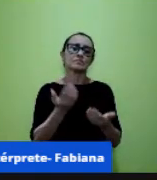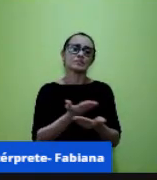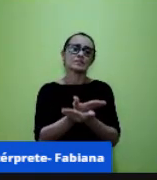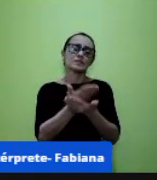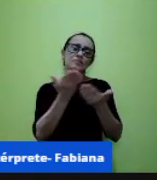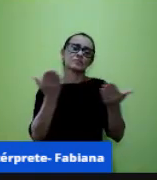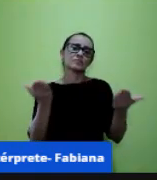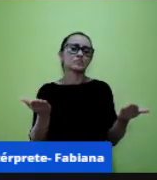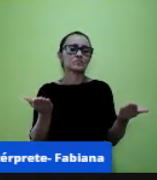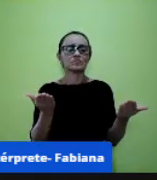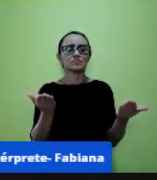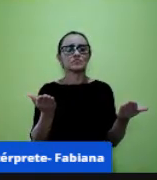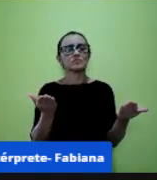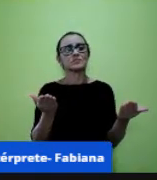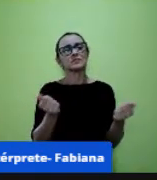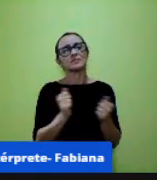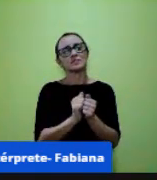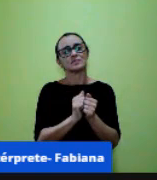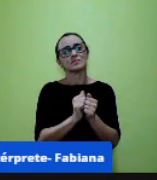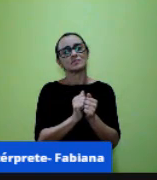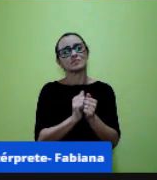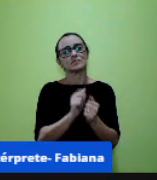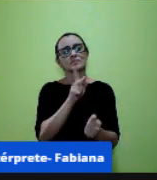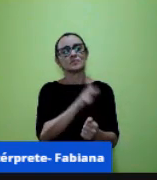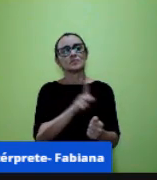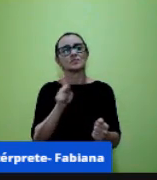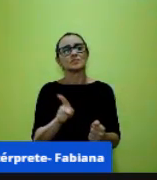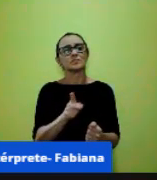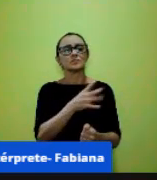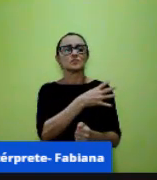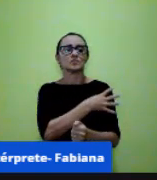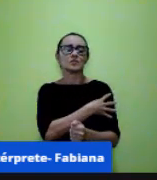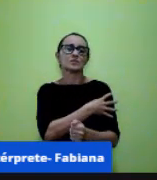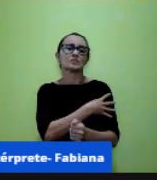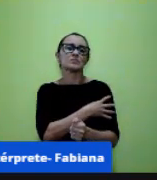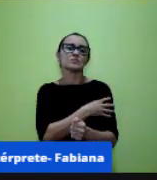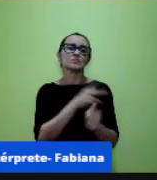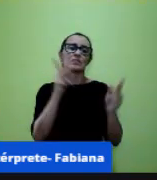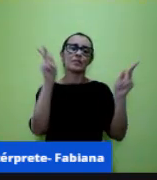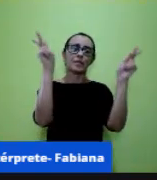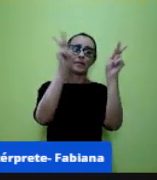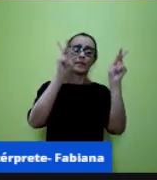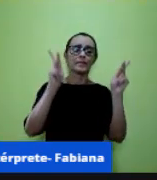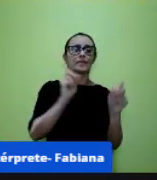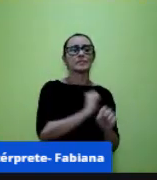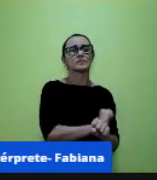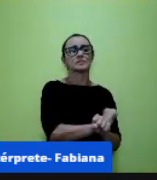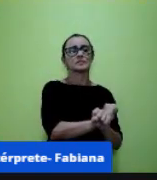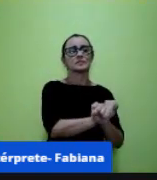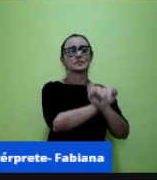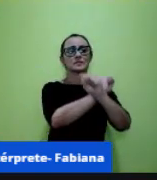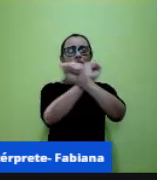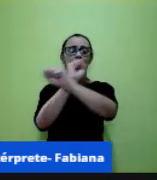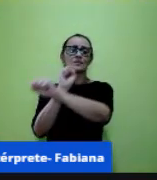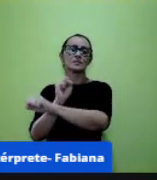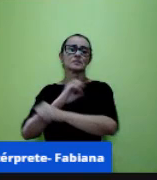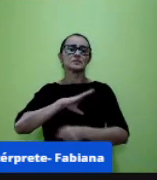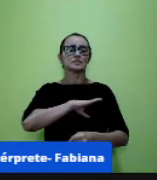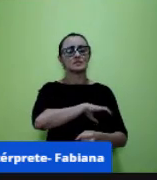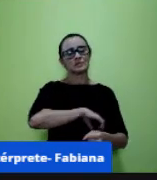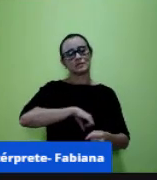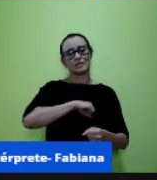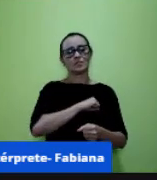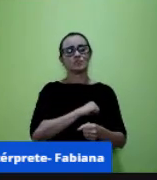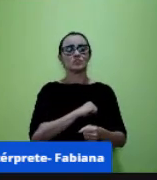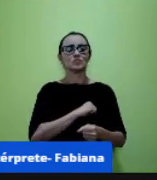professores de quatro anos paz amor e esperança por nossa